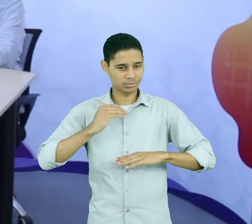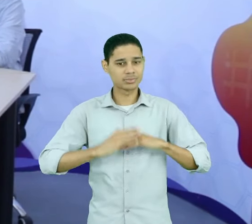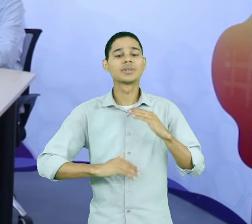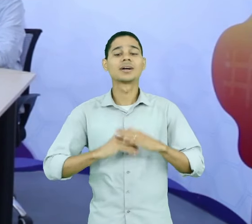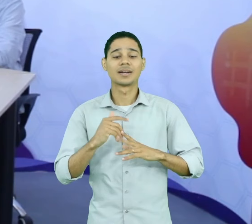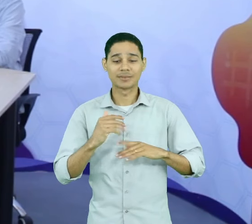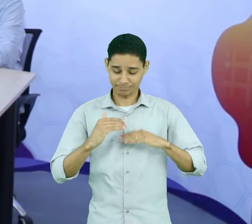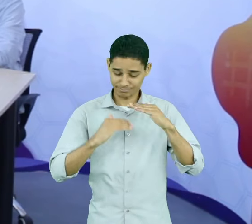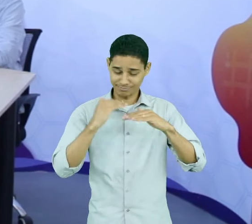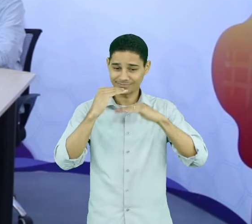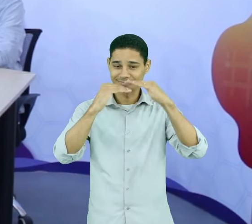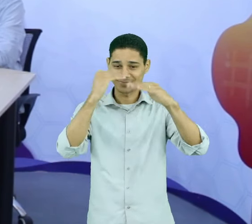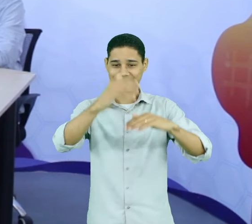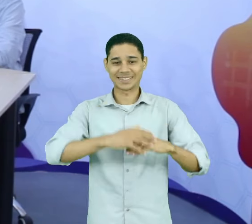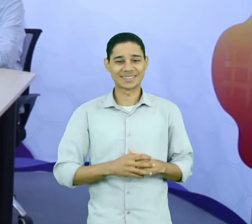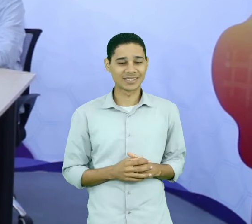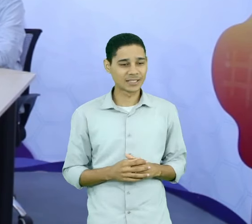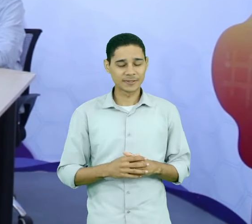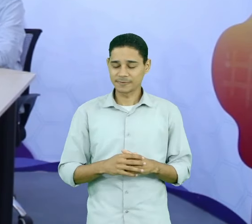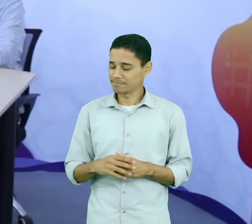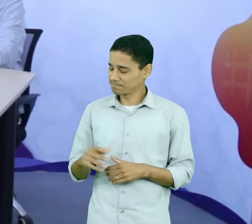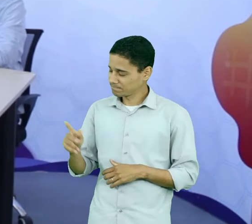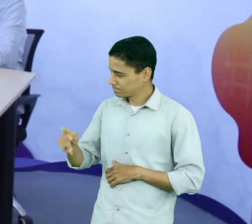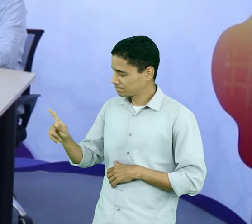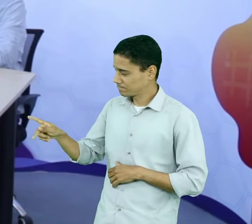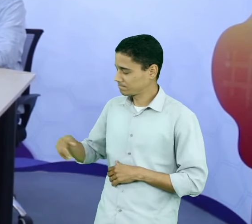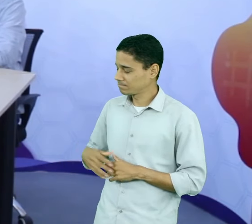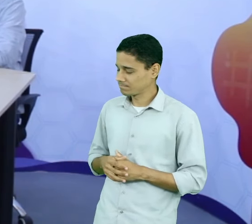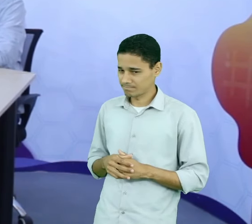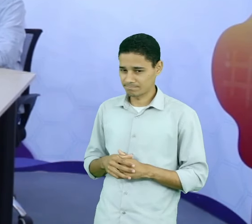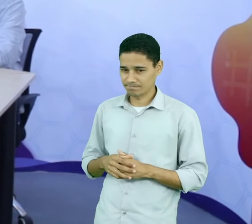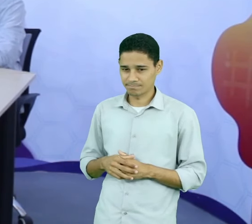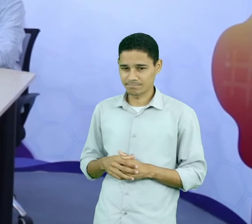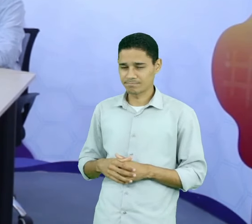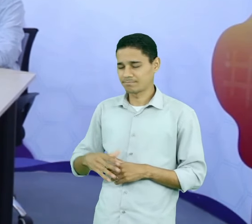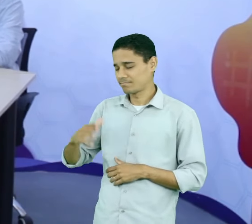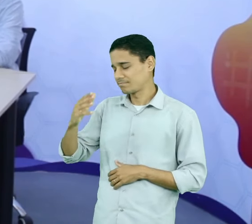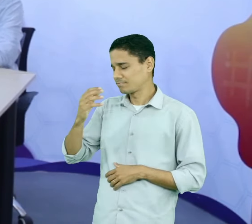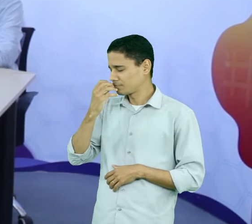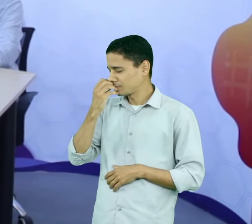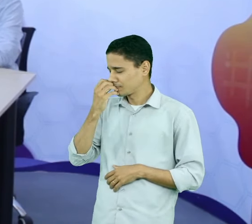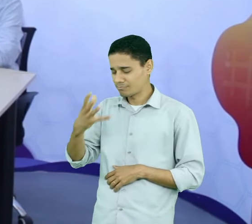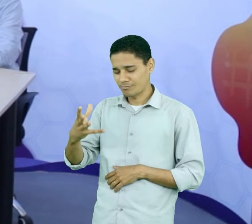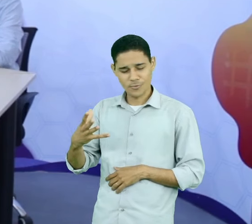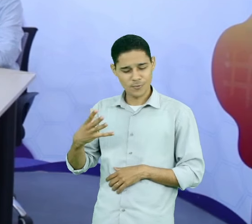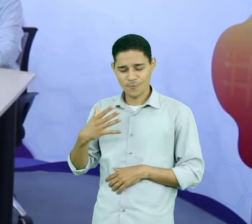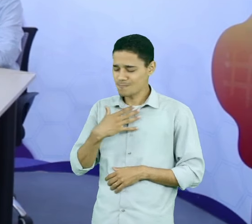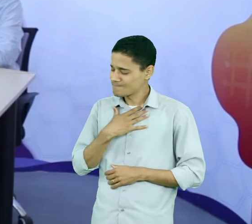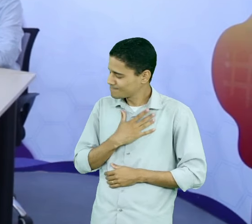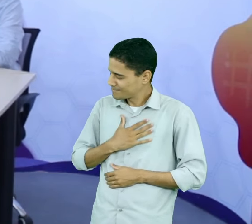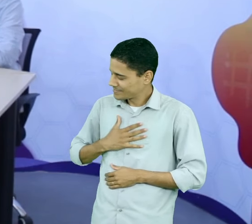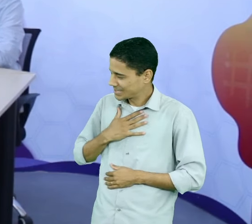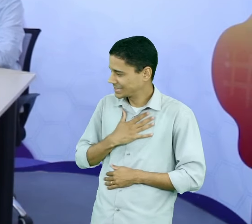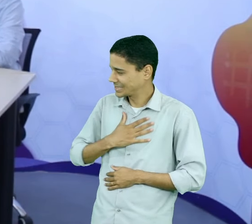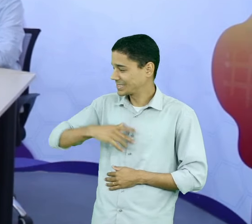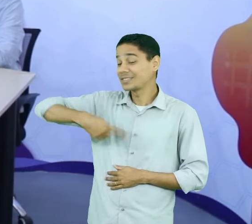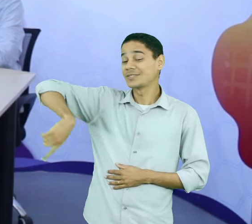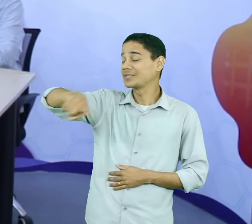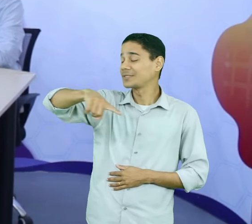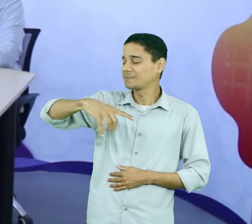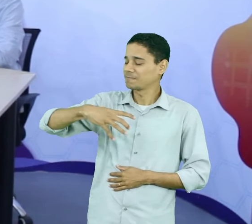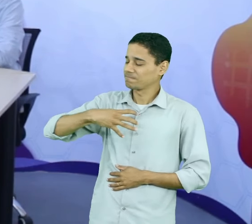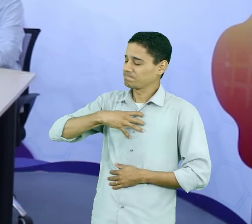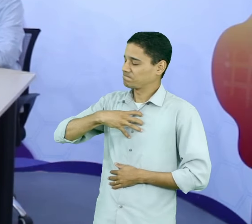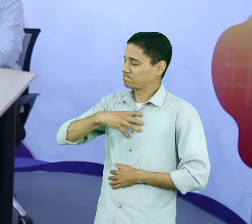Professor, olha, foi maravilhoso. Nós nos sentimos honrados